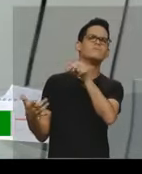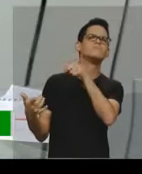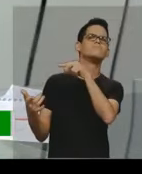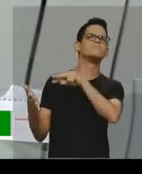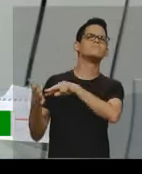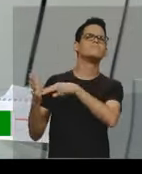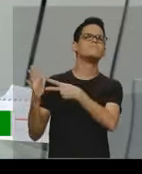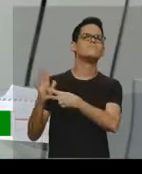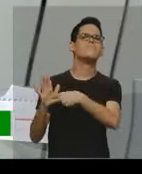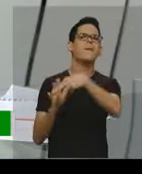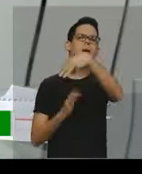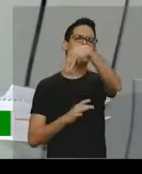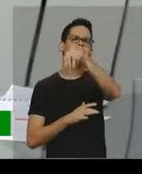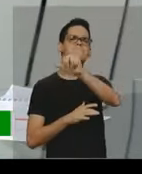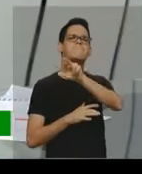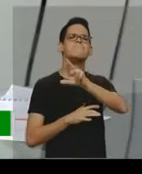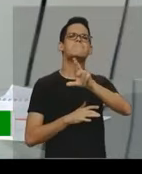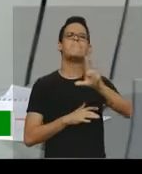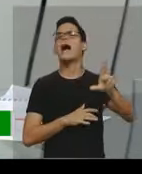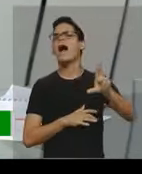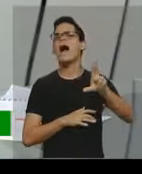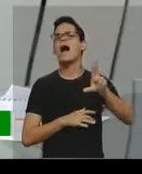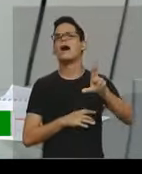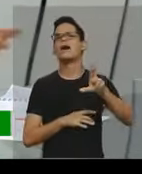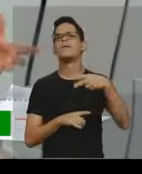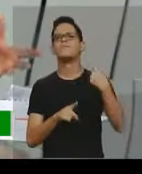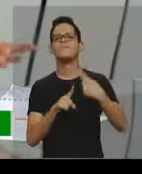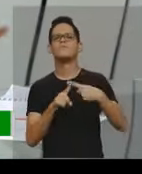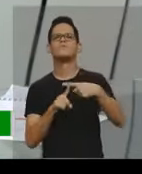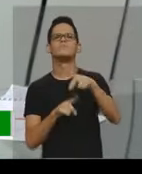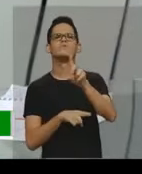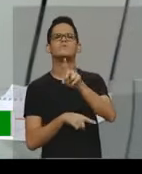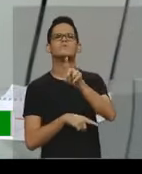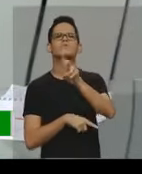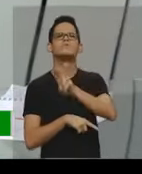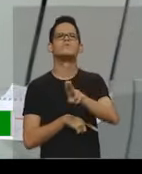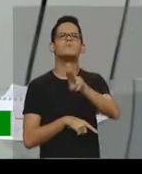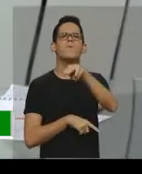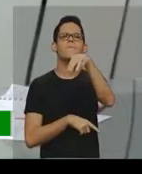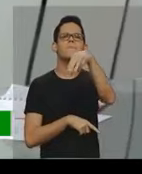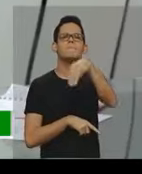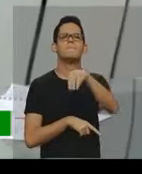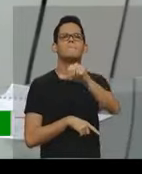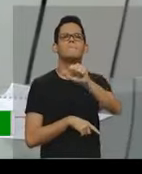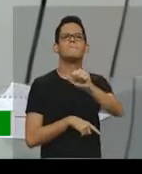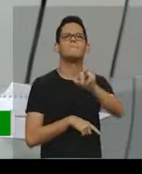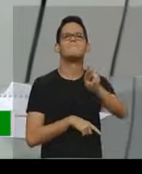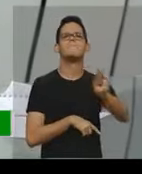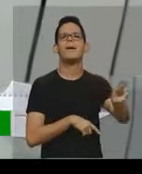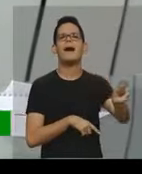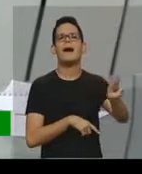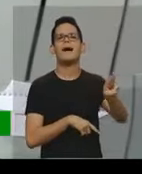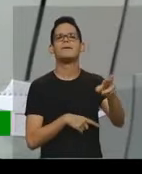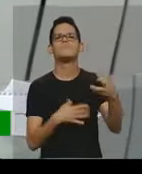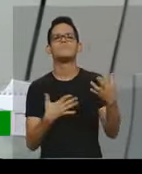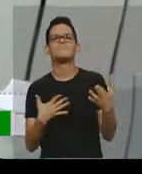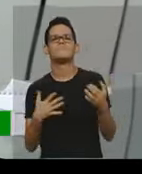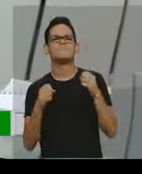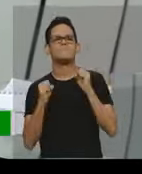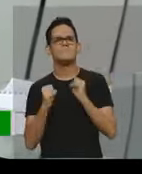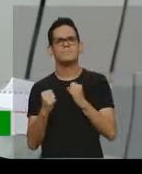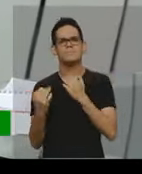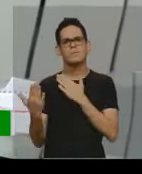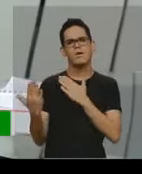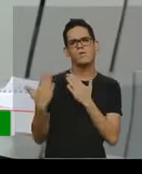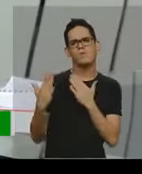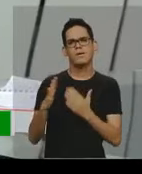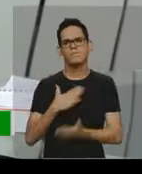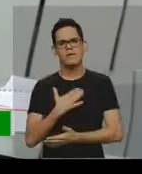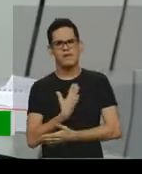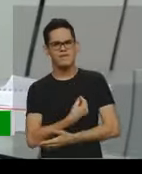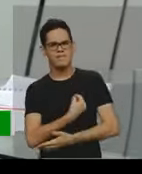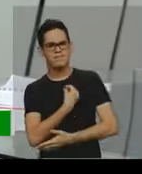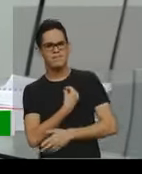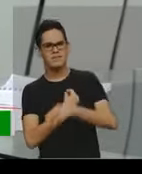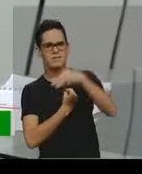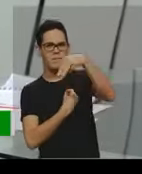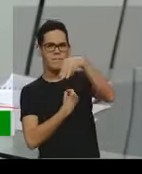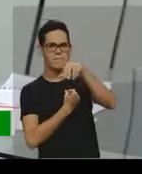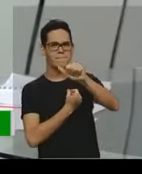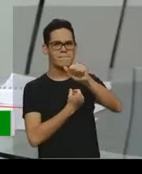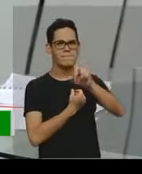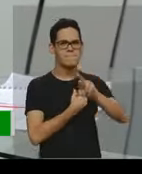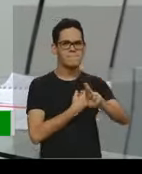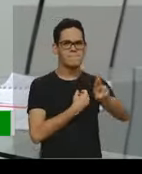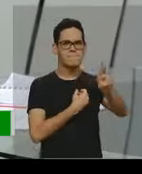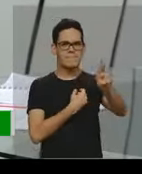palavra mar de tranquilidade? Por que que usou mar de tranquilidade? Comparando com a minha vida é um mar de tranquilidade.